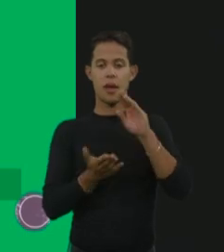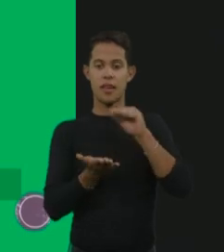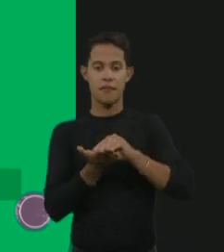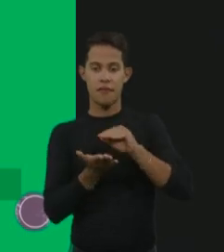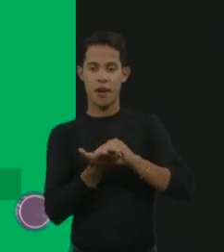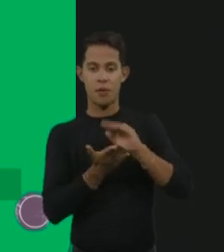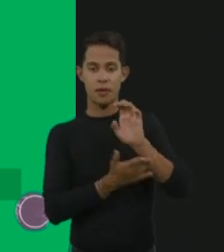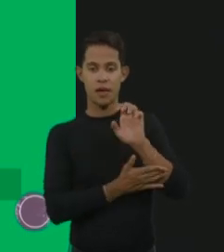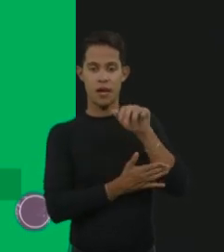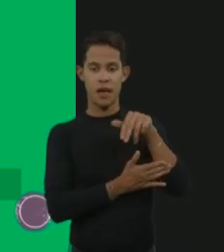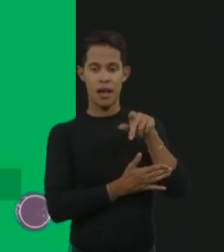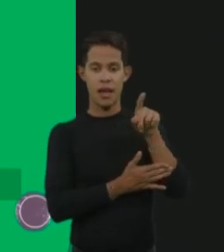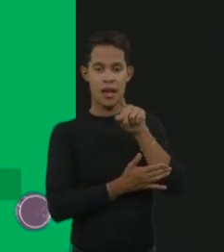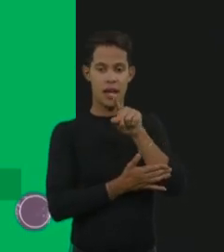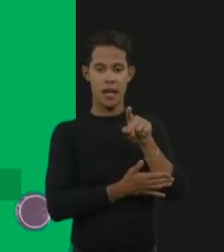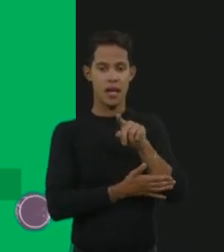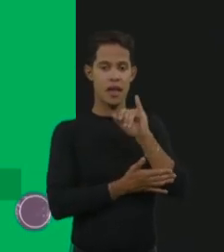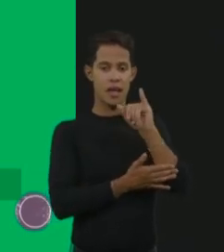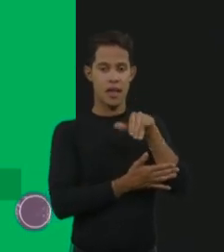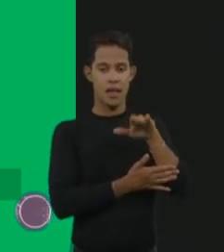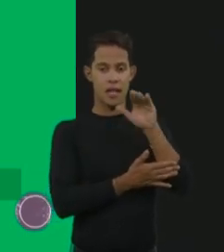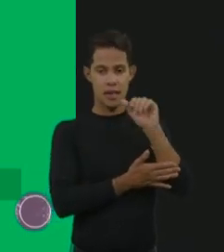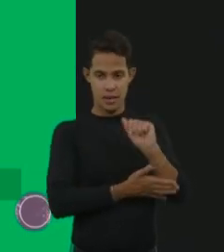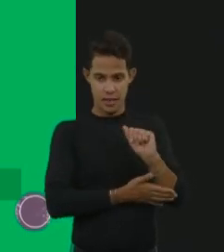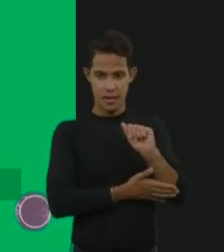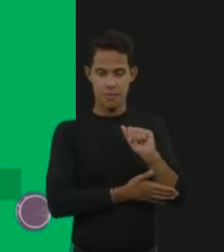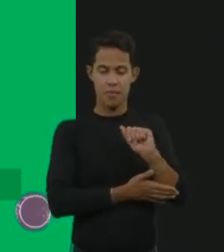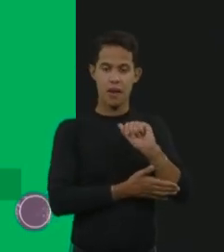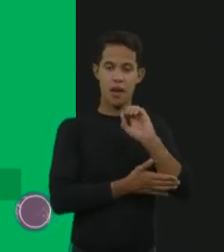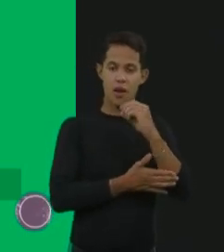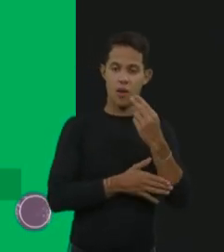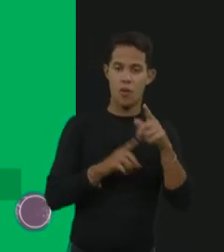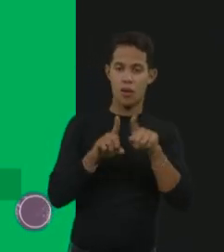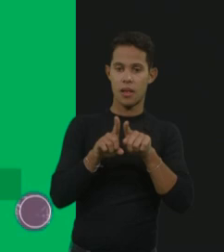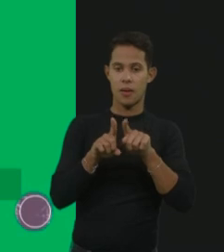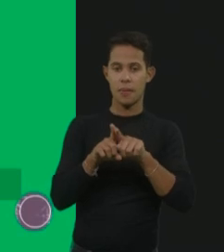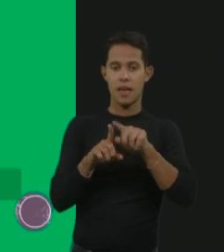a gente pode falar da ameotrofia espinhal e da síndrome de Williams.